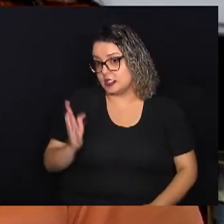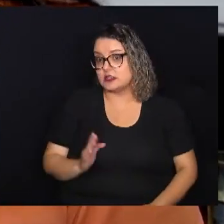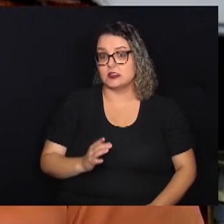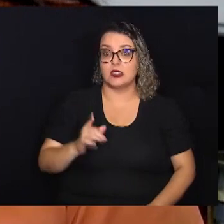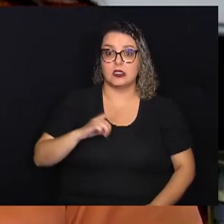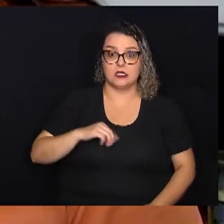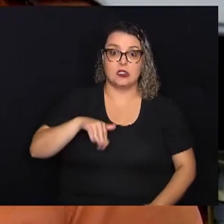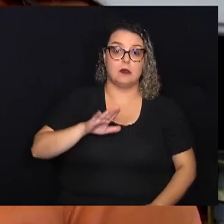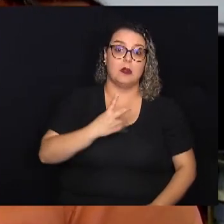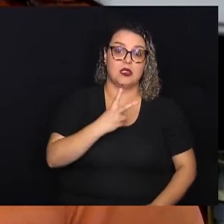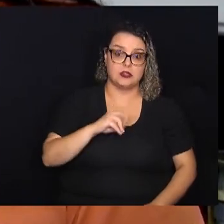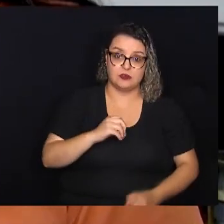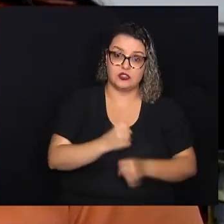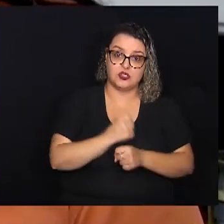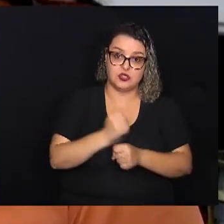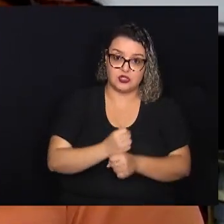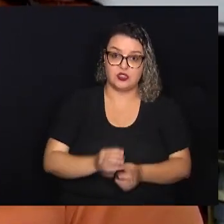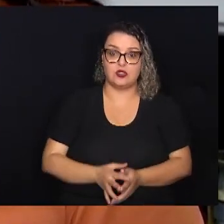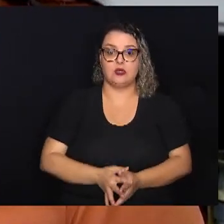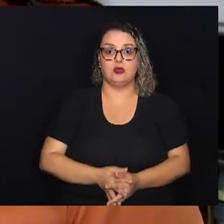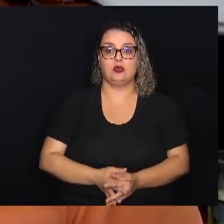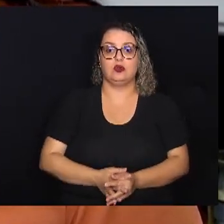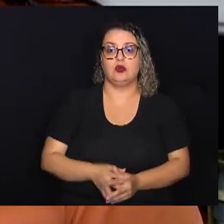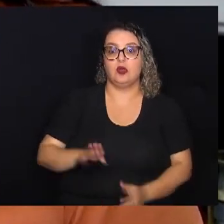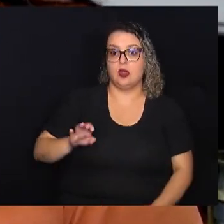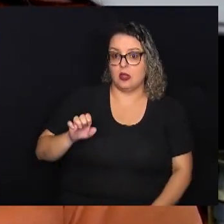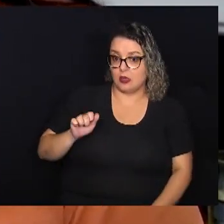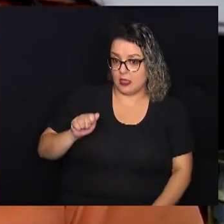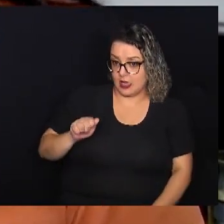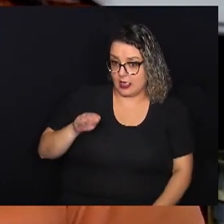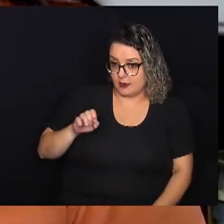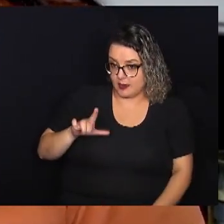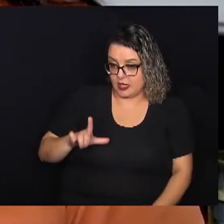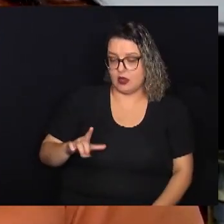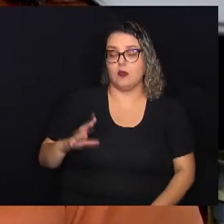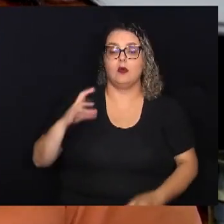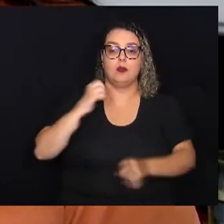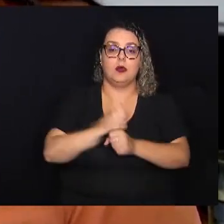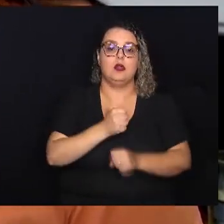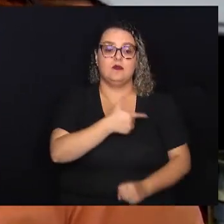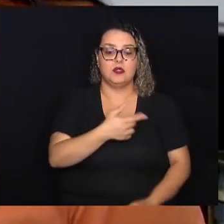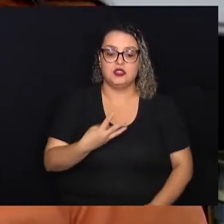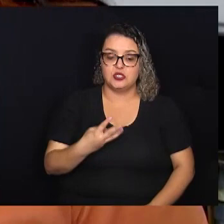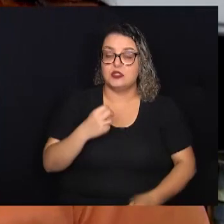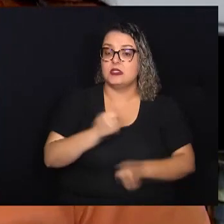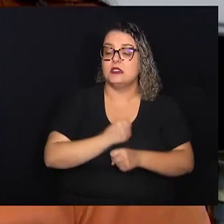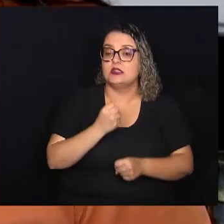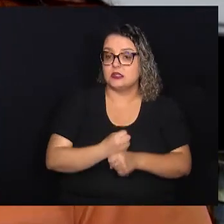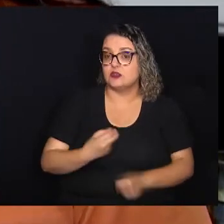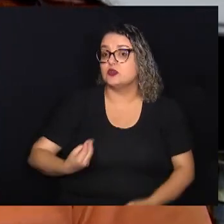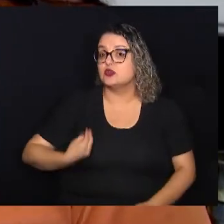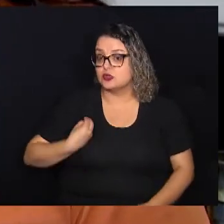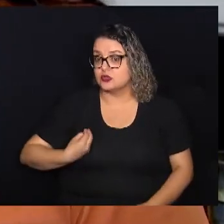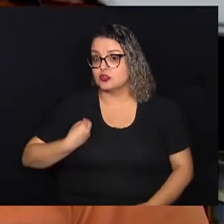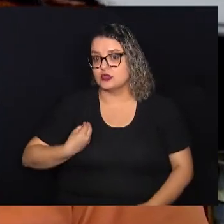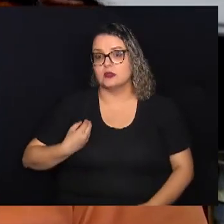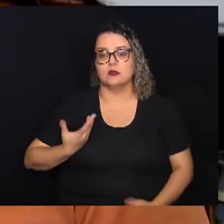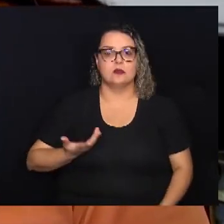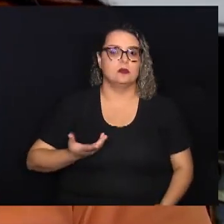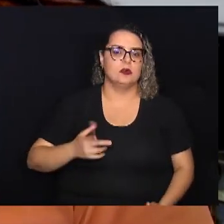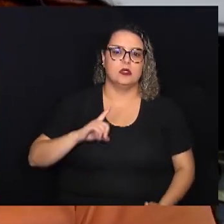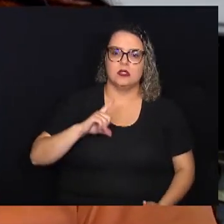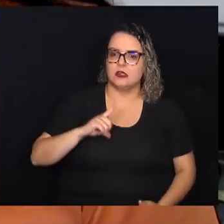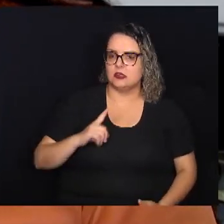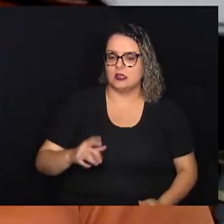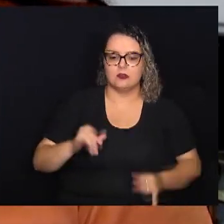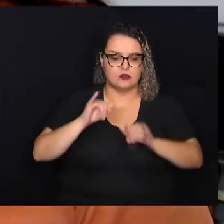mais de 20 anos. A Bel comemorou agora, em 2023, 20 anos de existência, angariando aí e